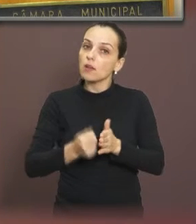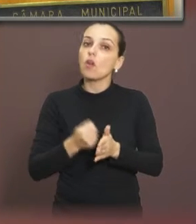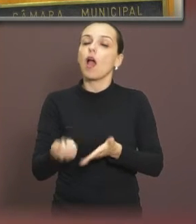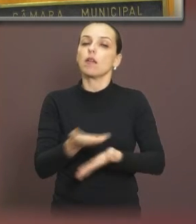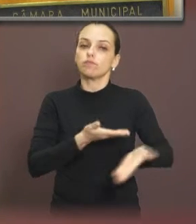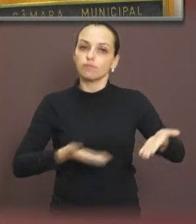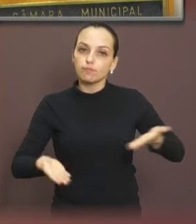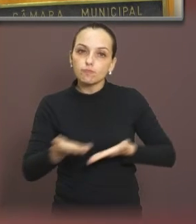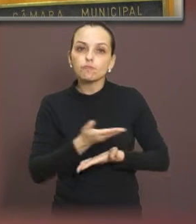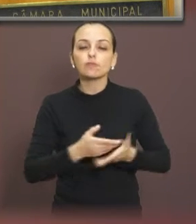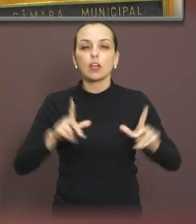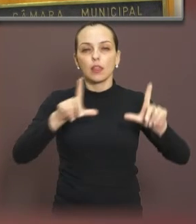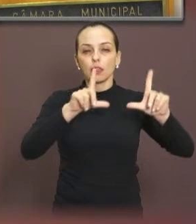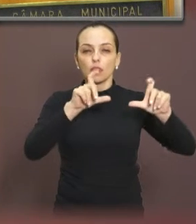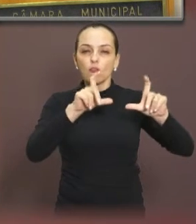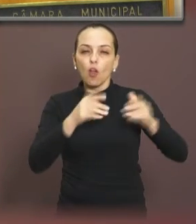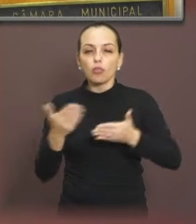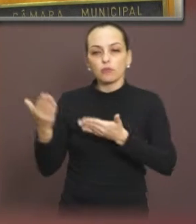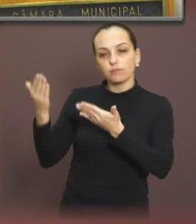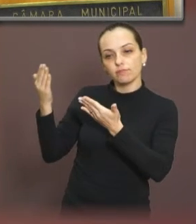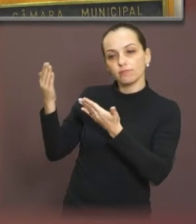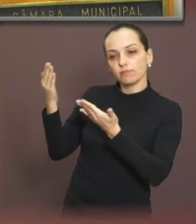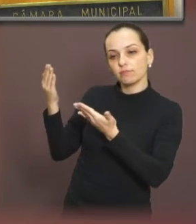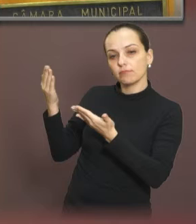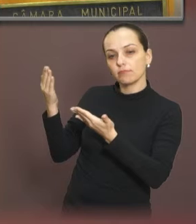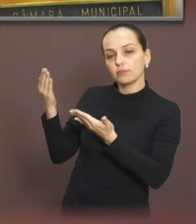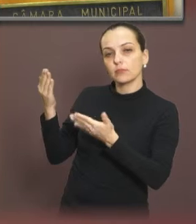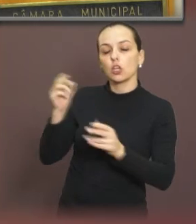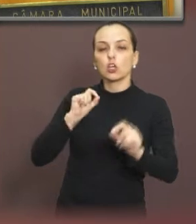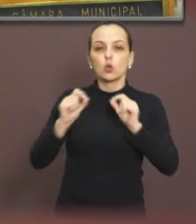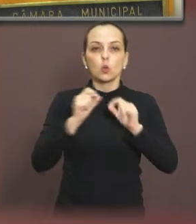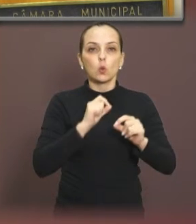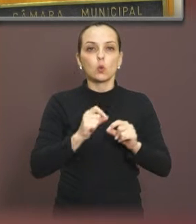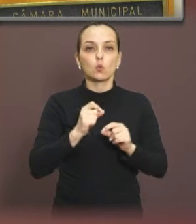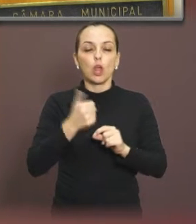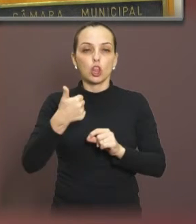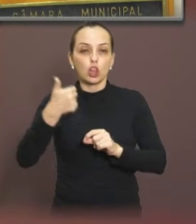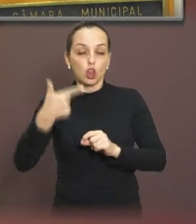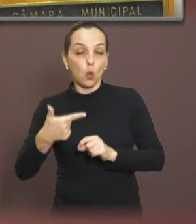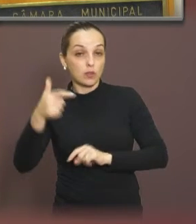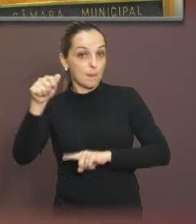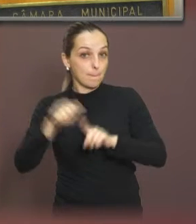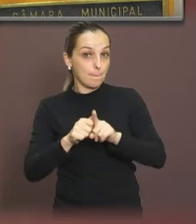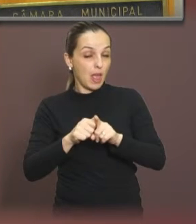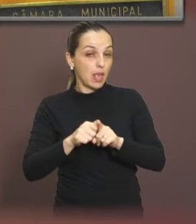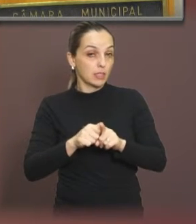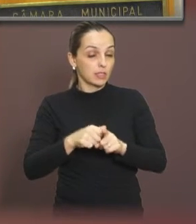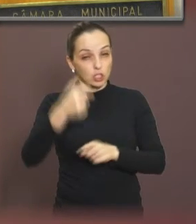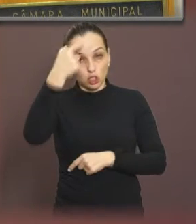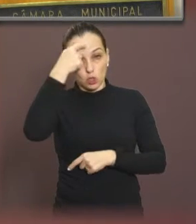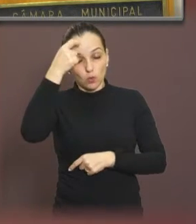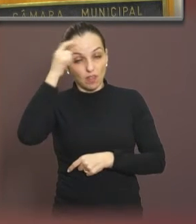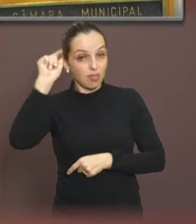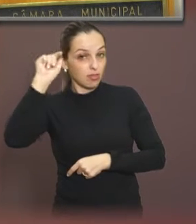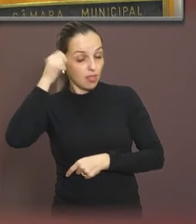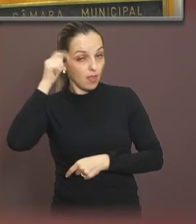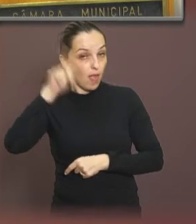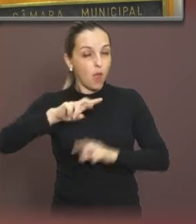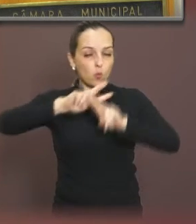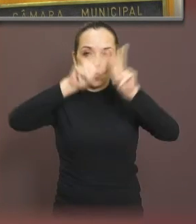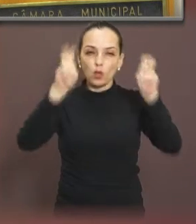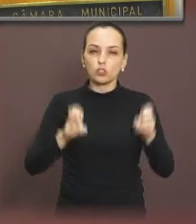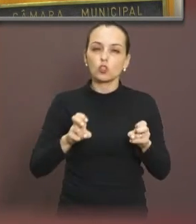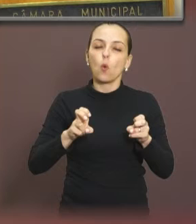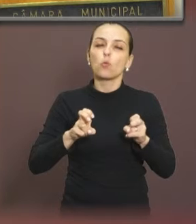Na foto, vocês vão ver. Aí fez parte do nosso 12 meses de consciência negra, onde nós trouxemos também a questão LGBT